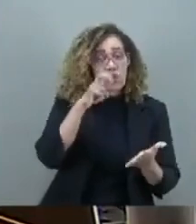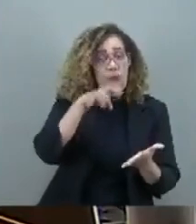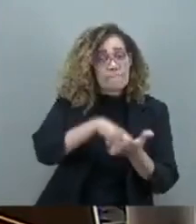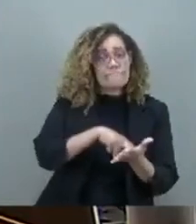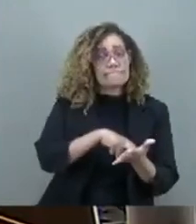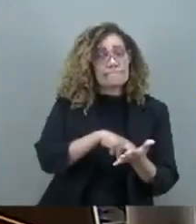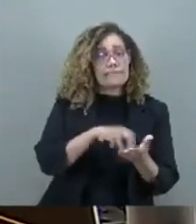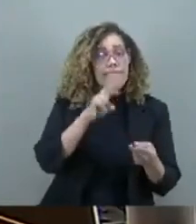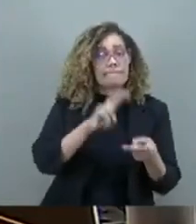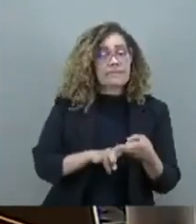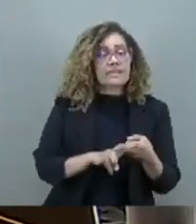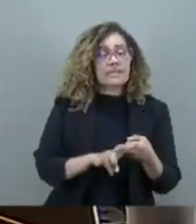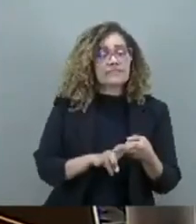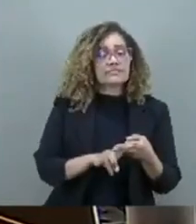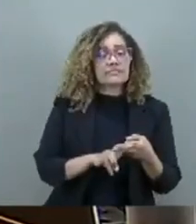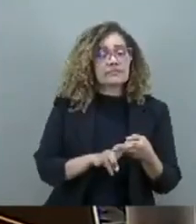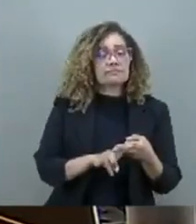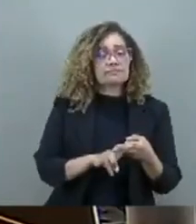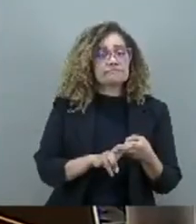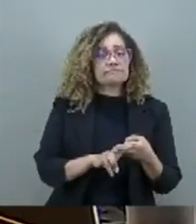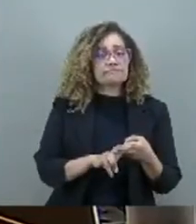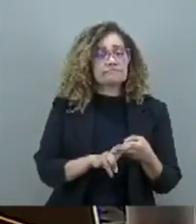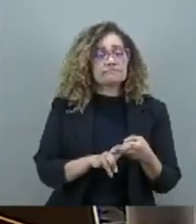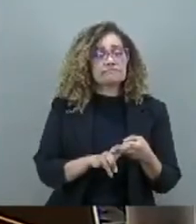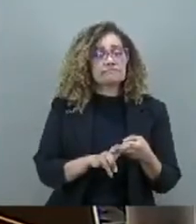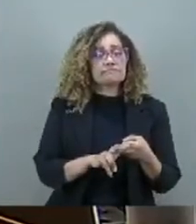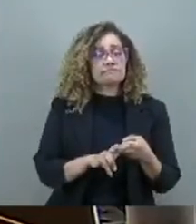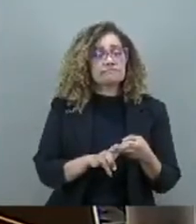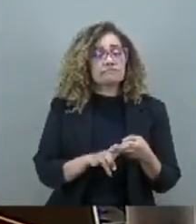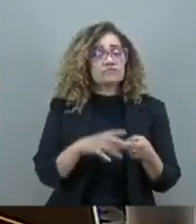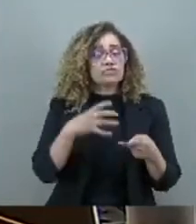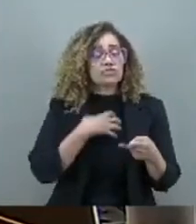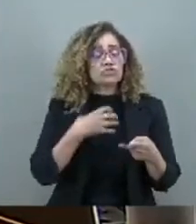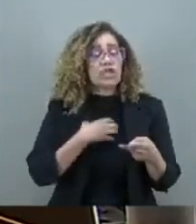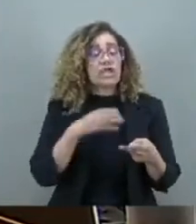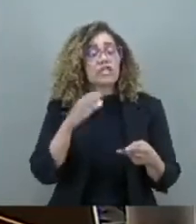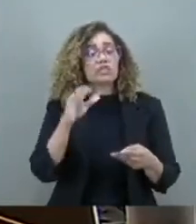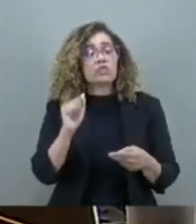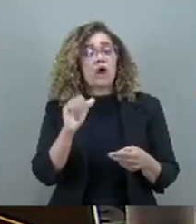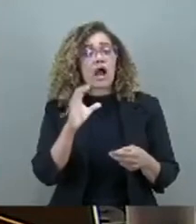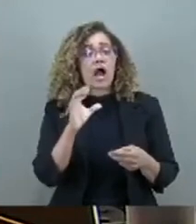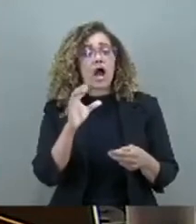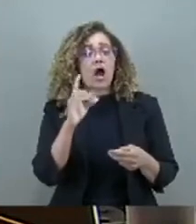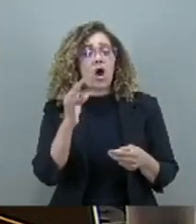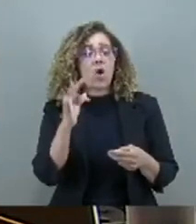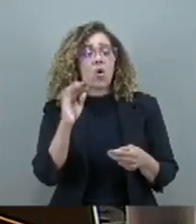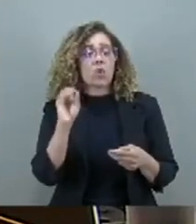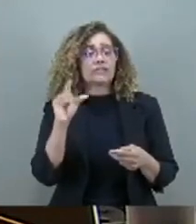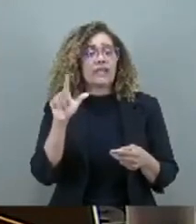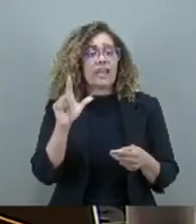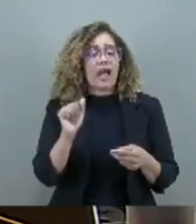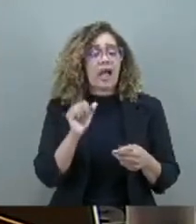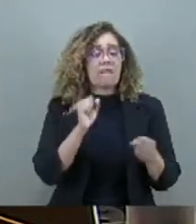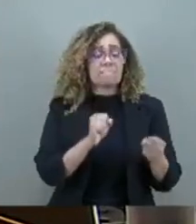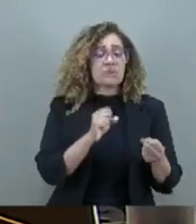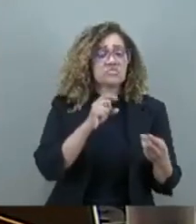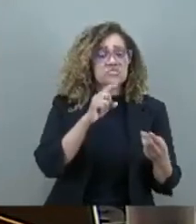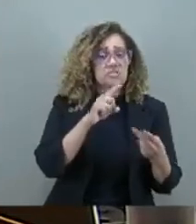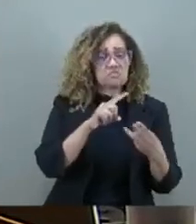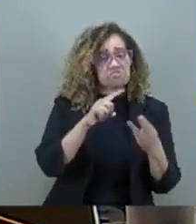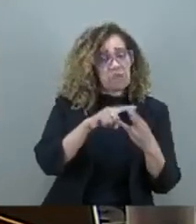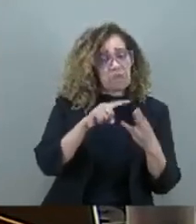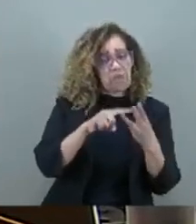recolhido no sistema prisional de forma cautelar, seja por um alto de prisão em flagrante, seja por um decreto de prisão preventiva,